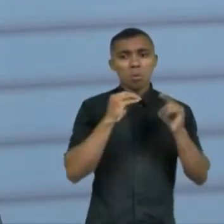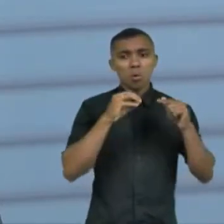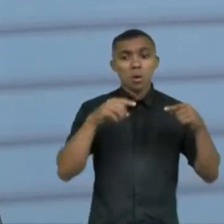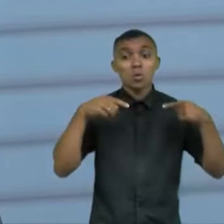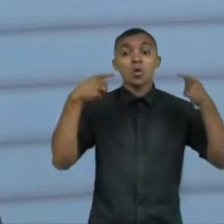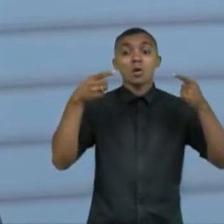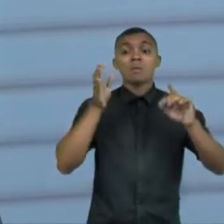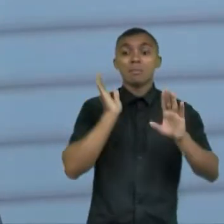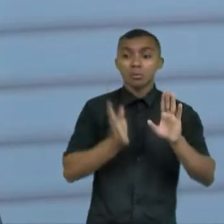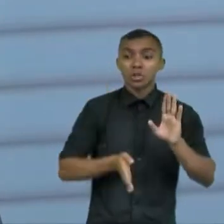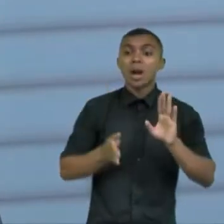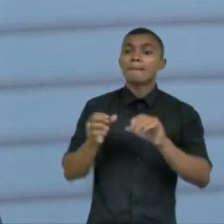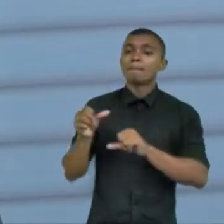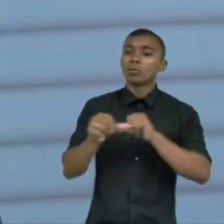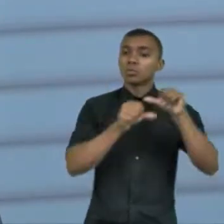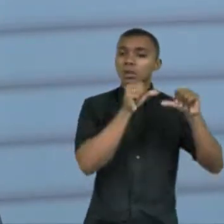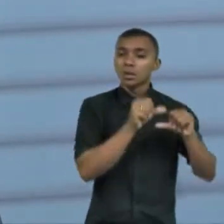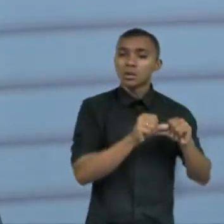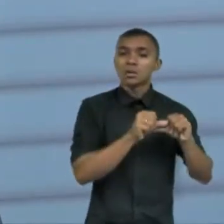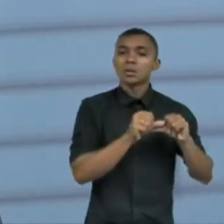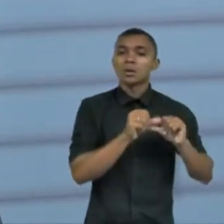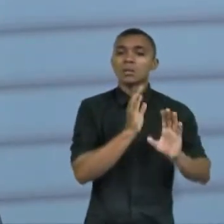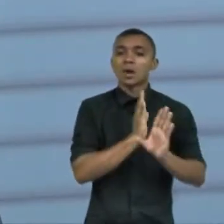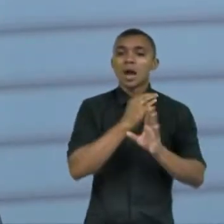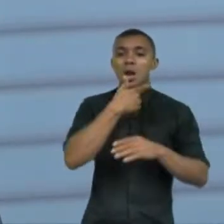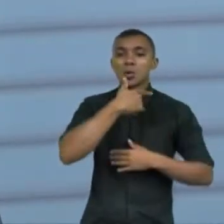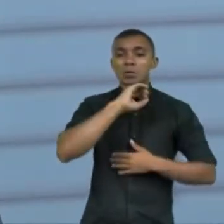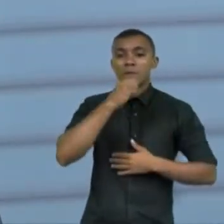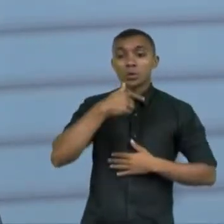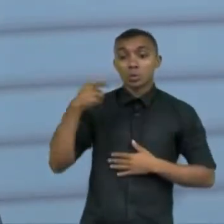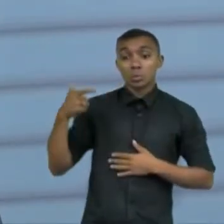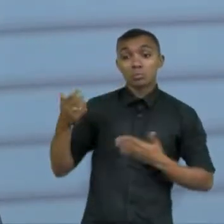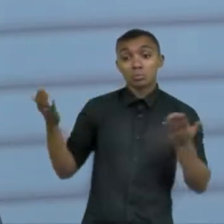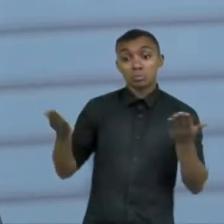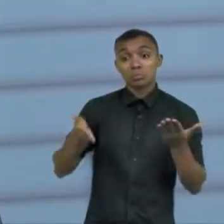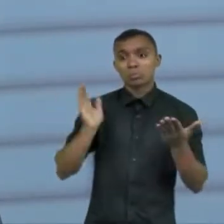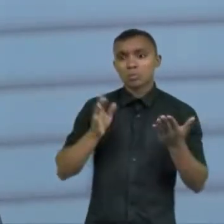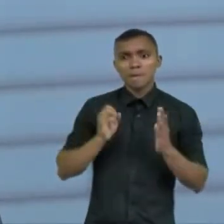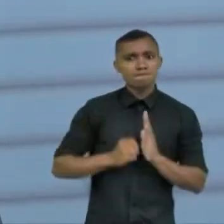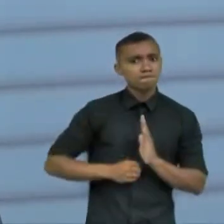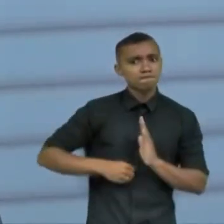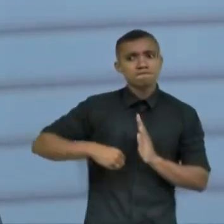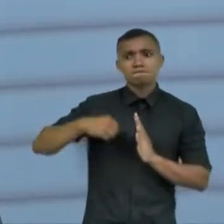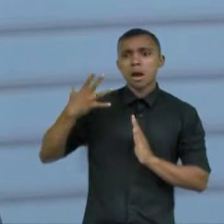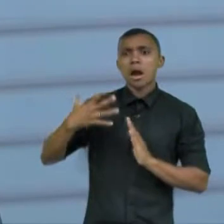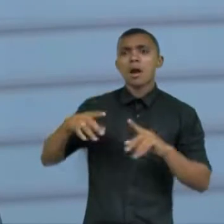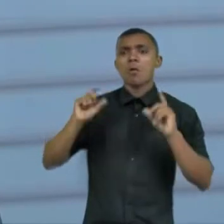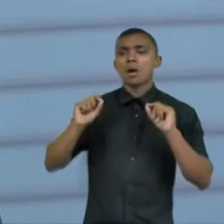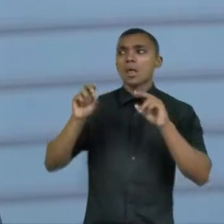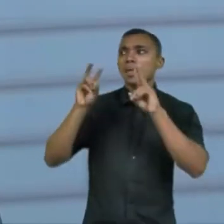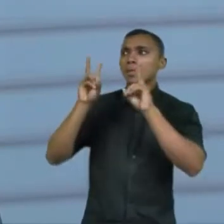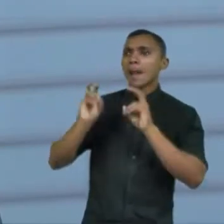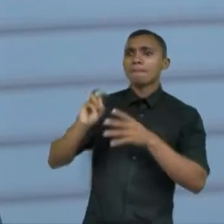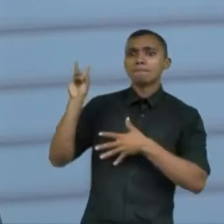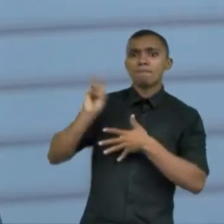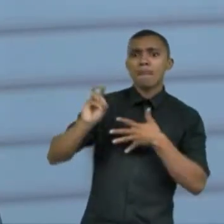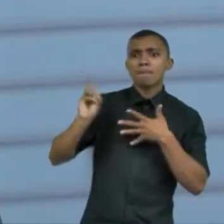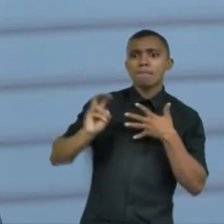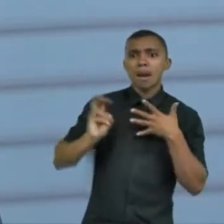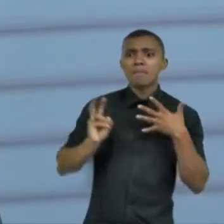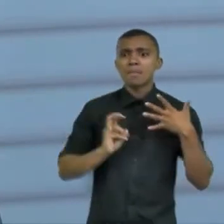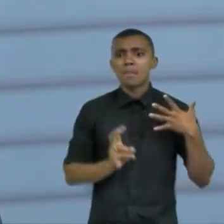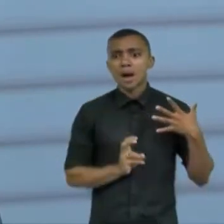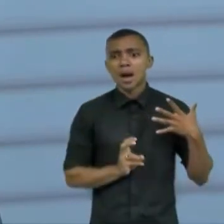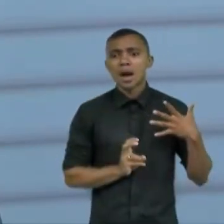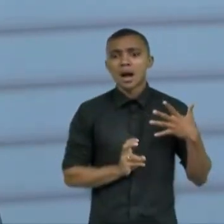algumas mudanças algumas modificações o ano de 2022 teve bastante assunto envolvido